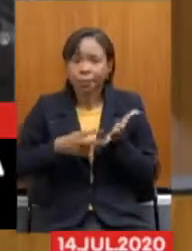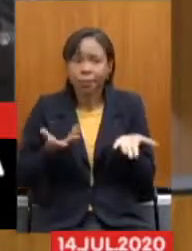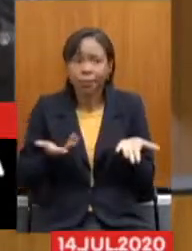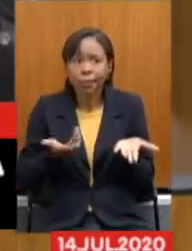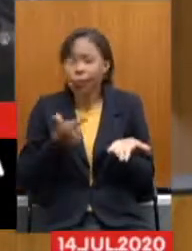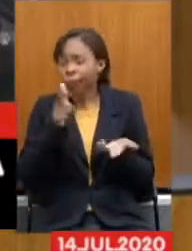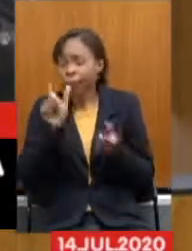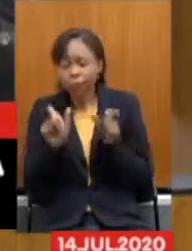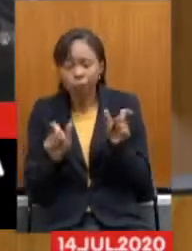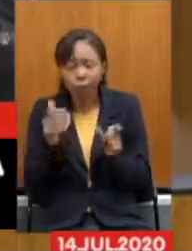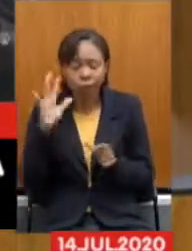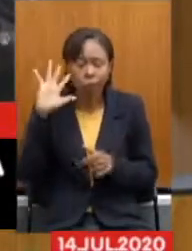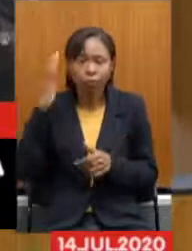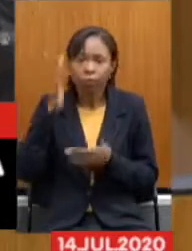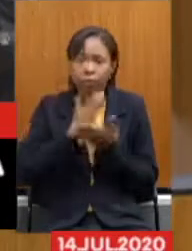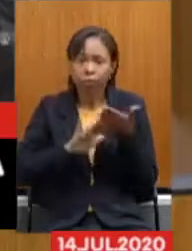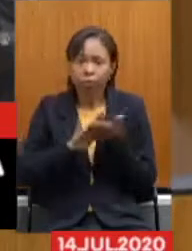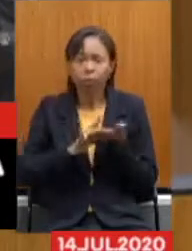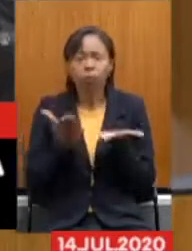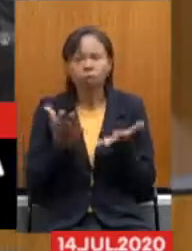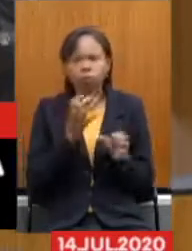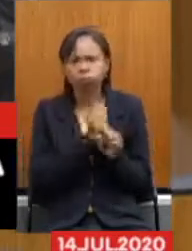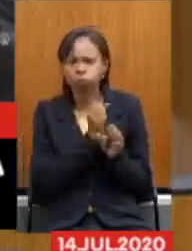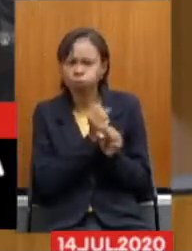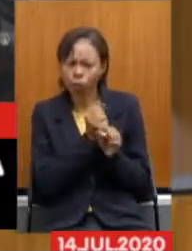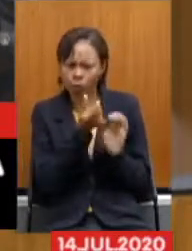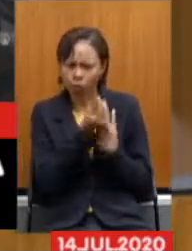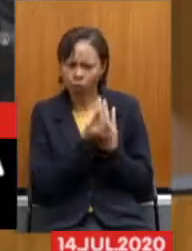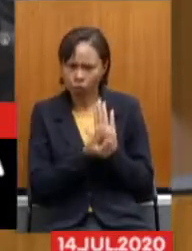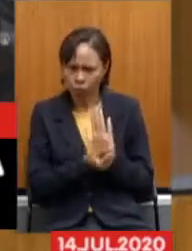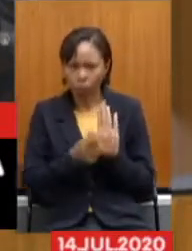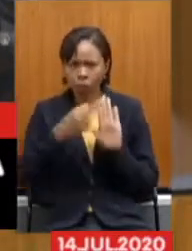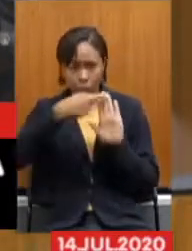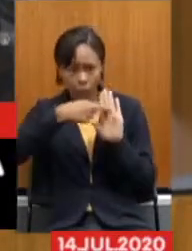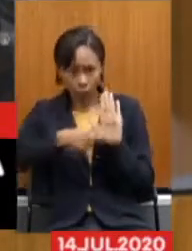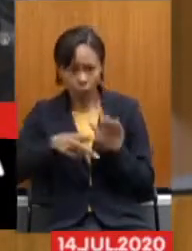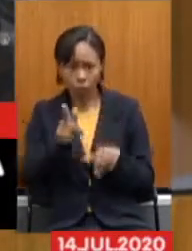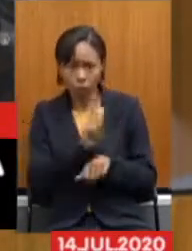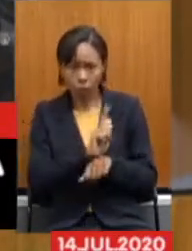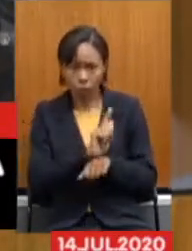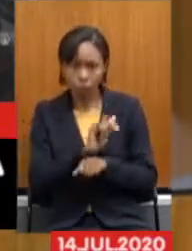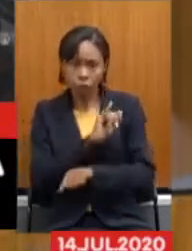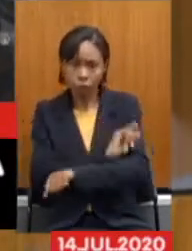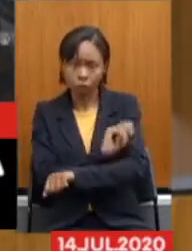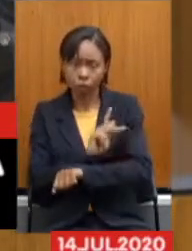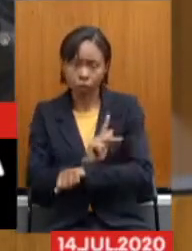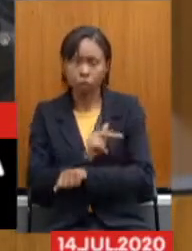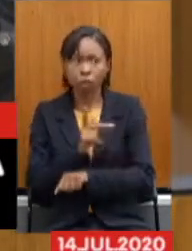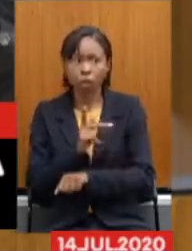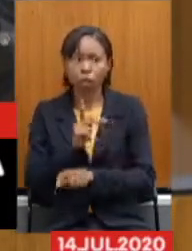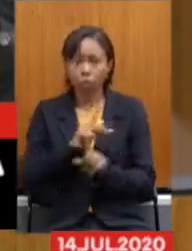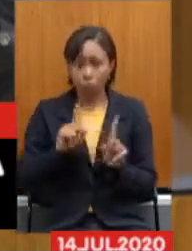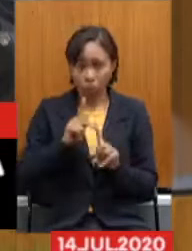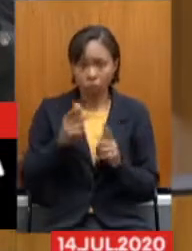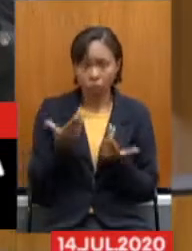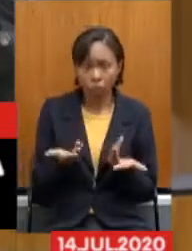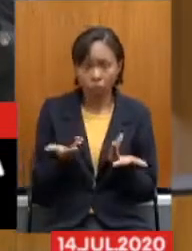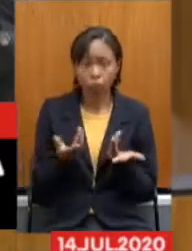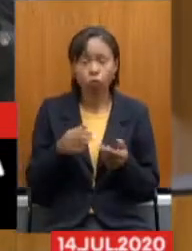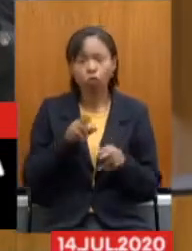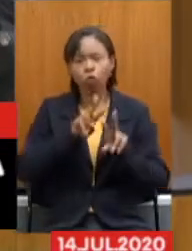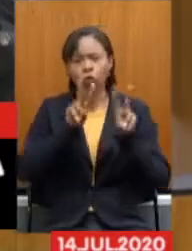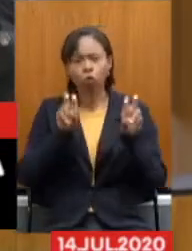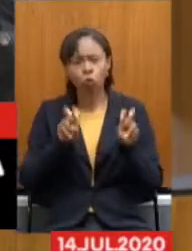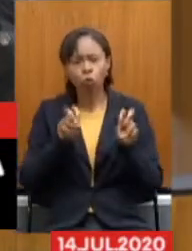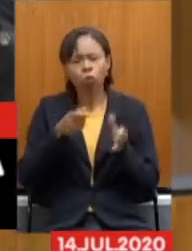Na análise Do balanço Orçamentário Contido no relatório De gestão Do Instituto de Previdência Instrumento de informação Referente ao